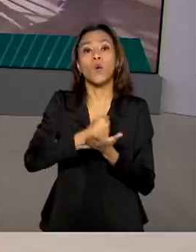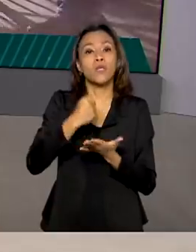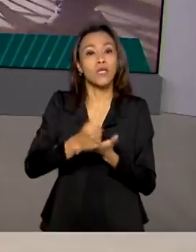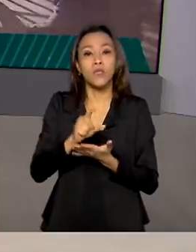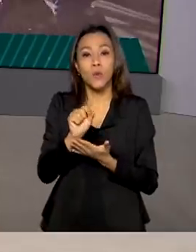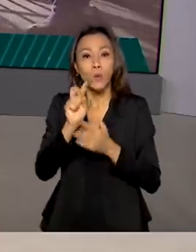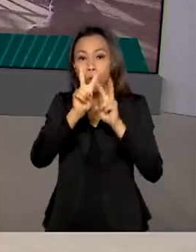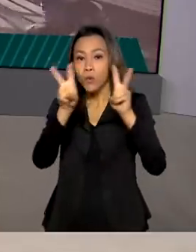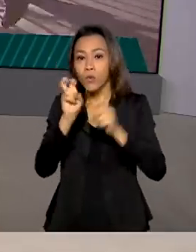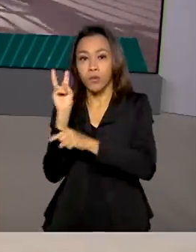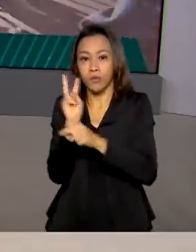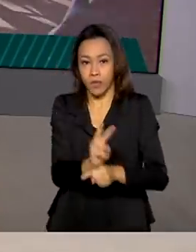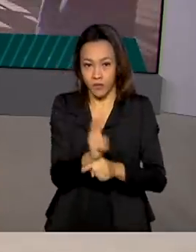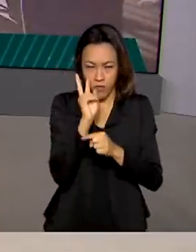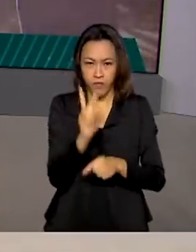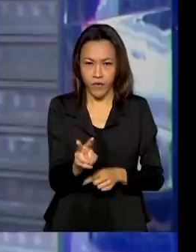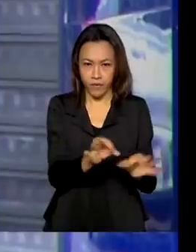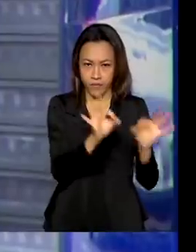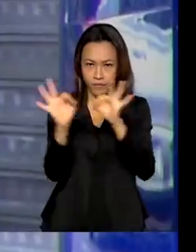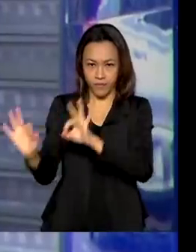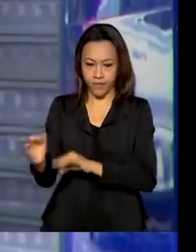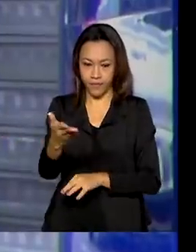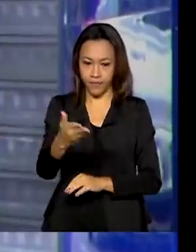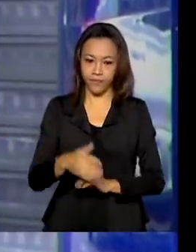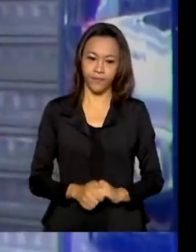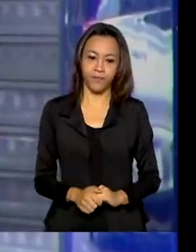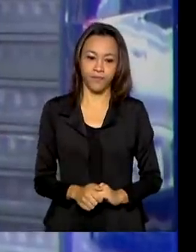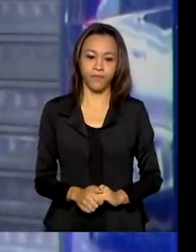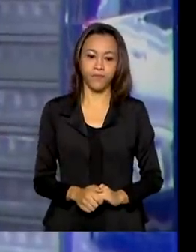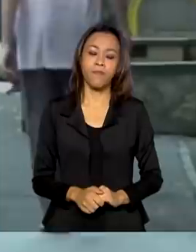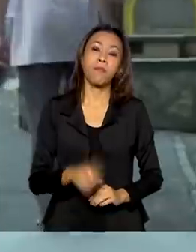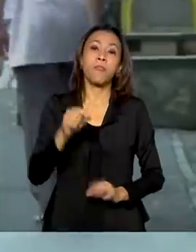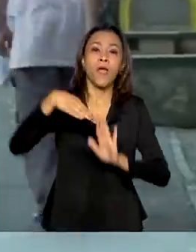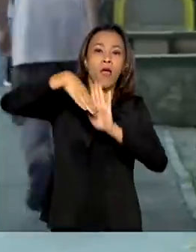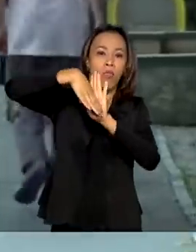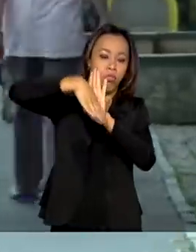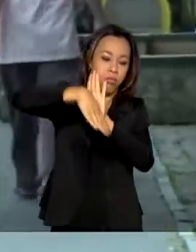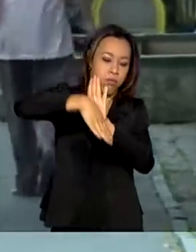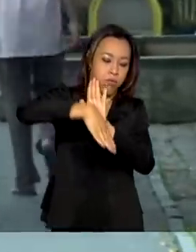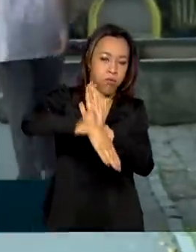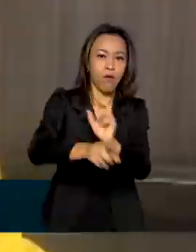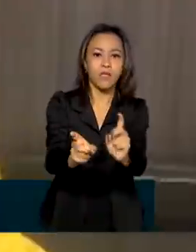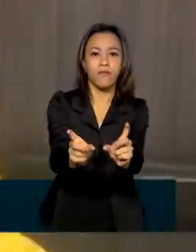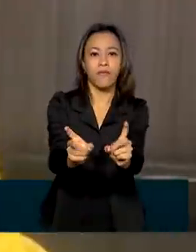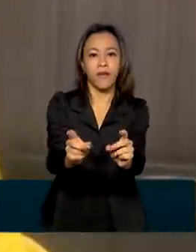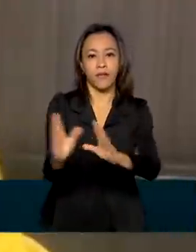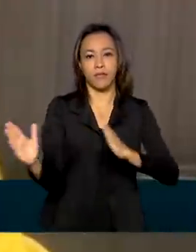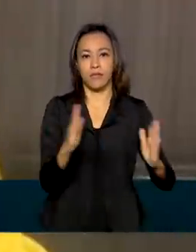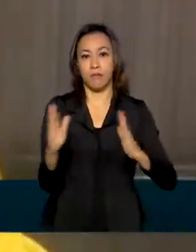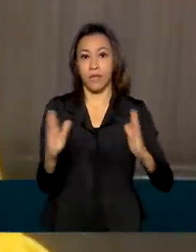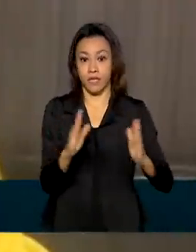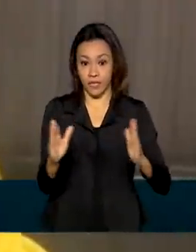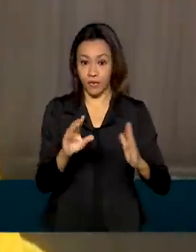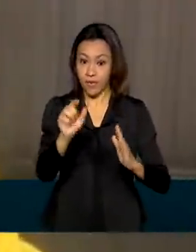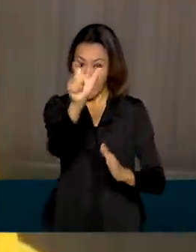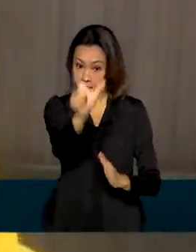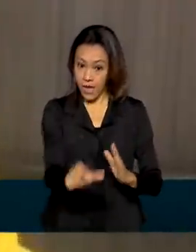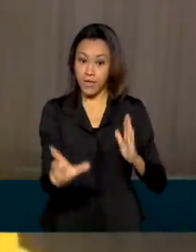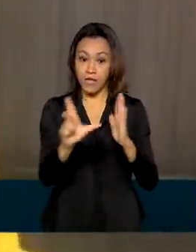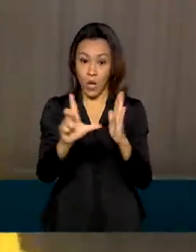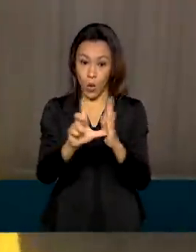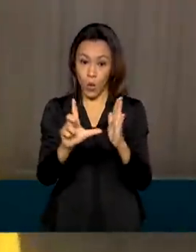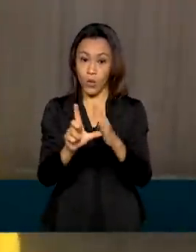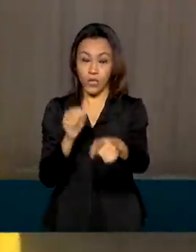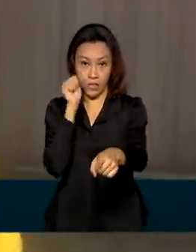Vamos ver na reportagem. Com as quedas nas vendas durante a pandemia, a ótica da Leila precisou de um